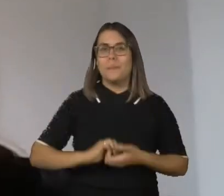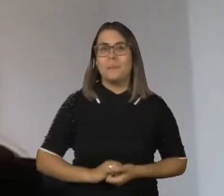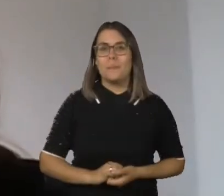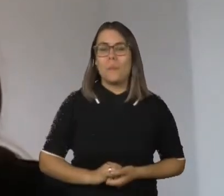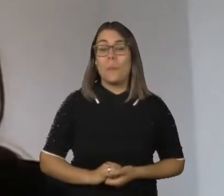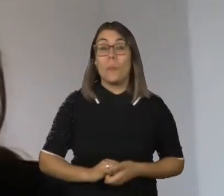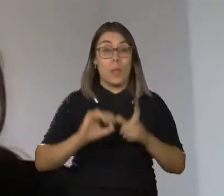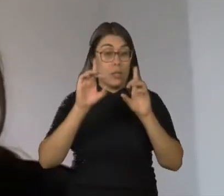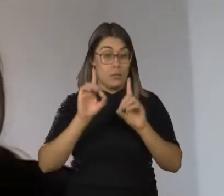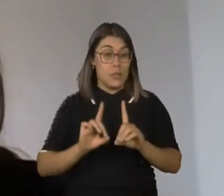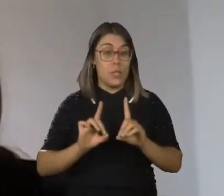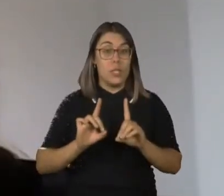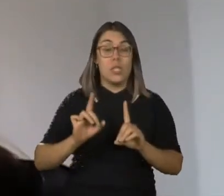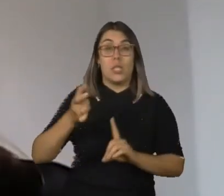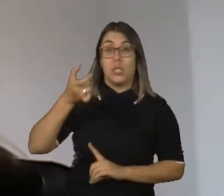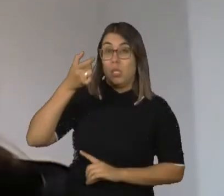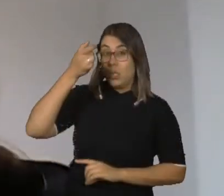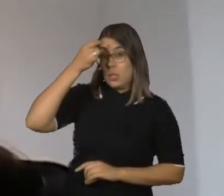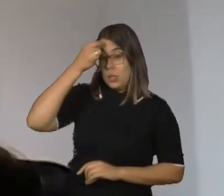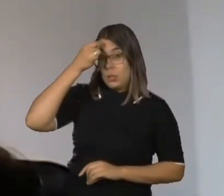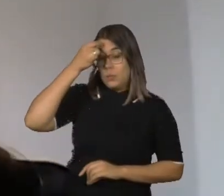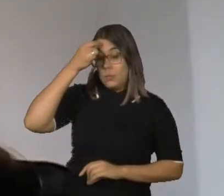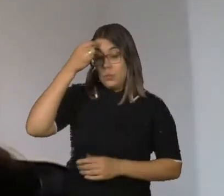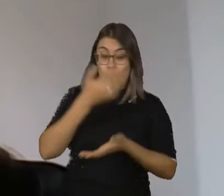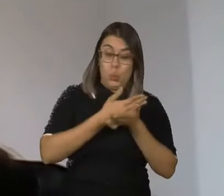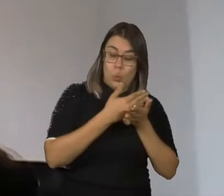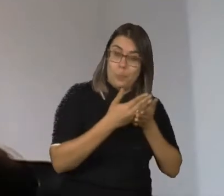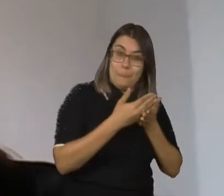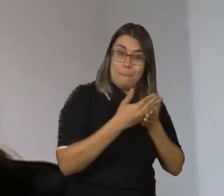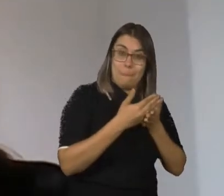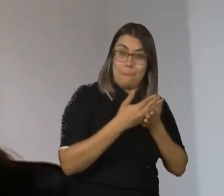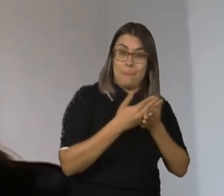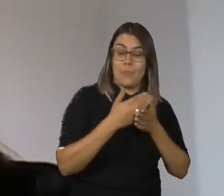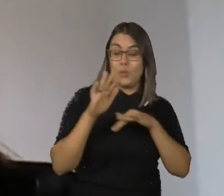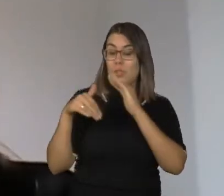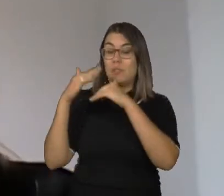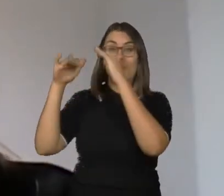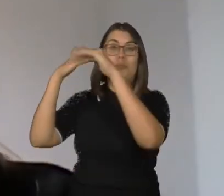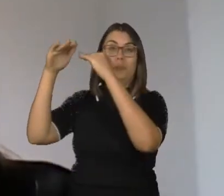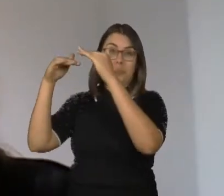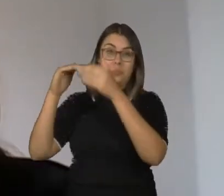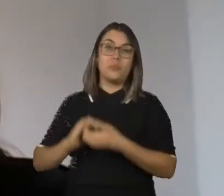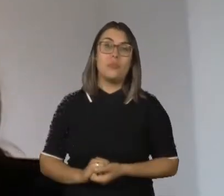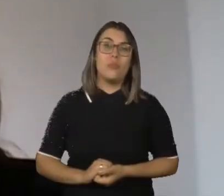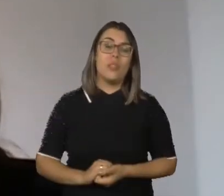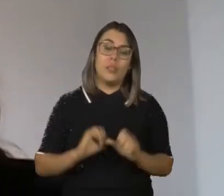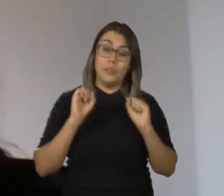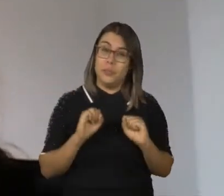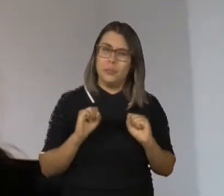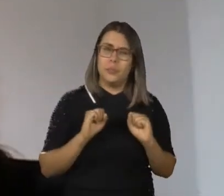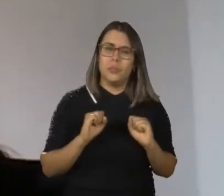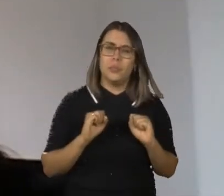deficiência intelectual é um transtorno com início no período do desenvolvimento e inclui